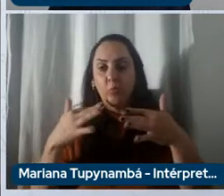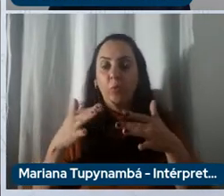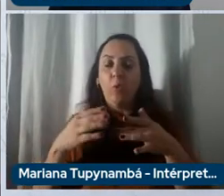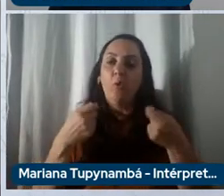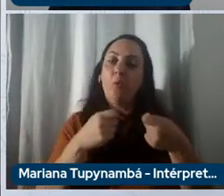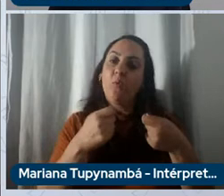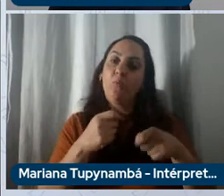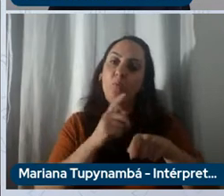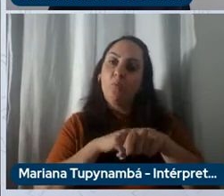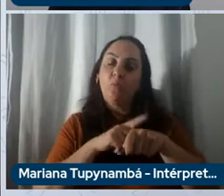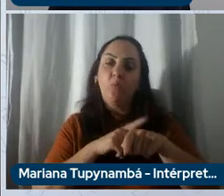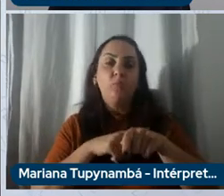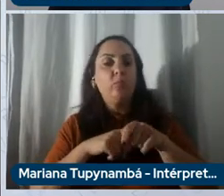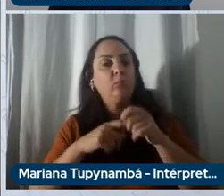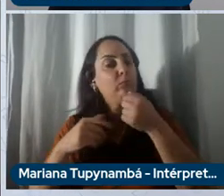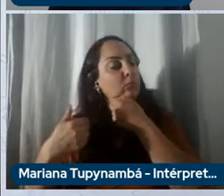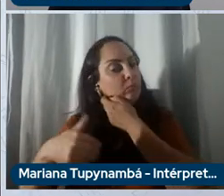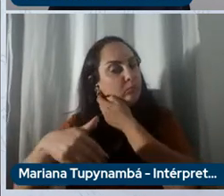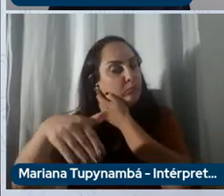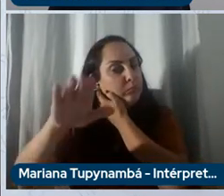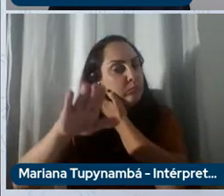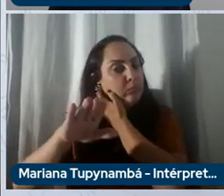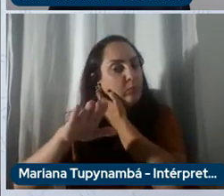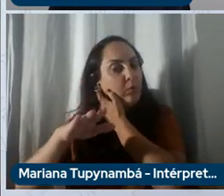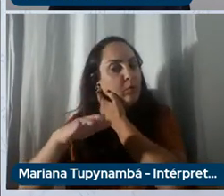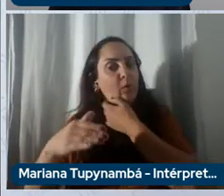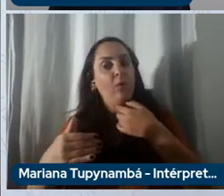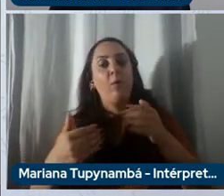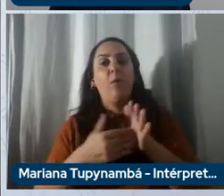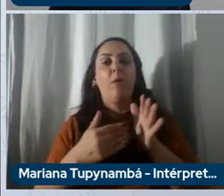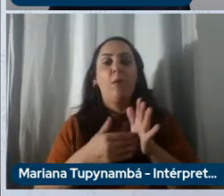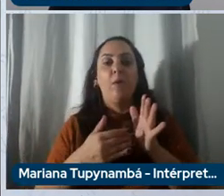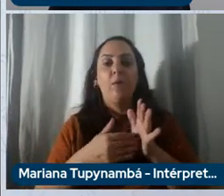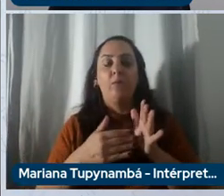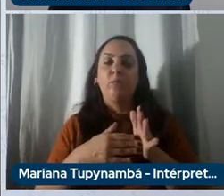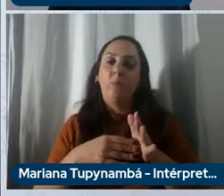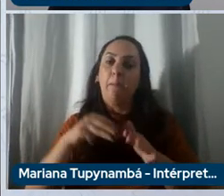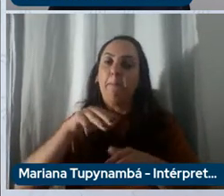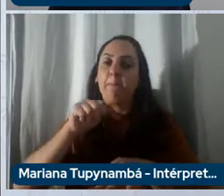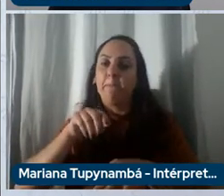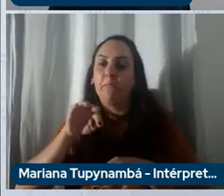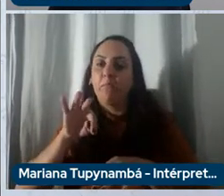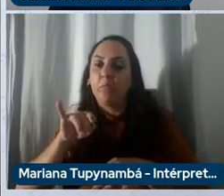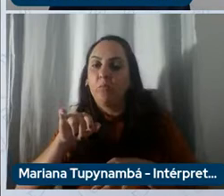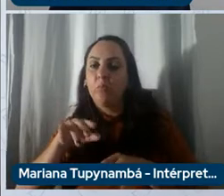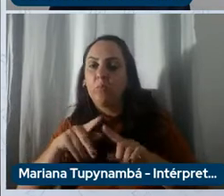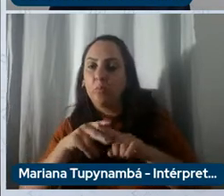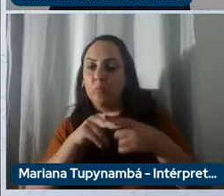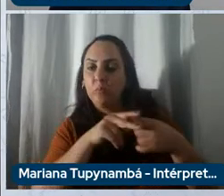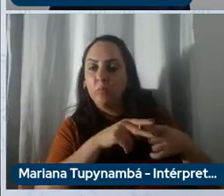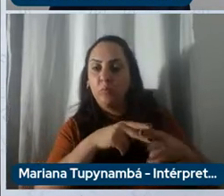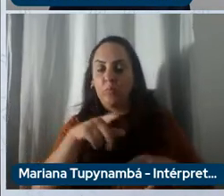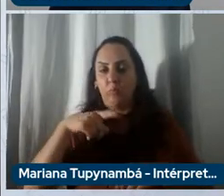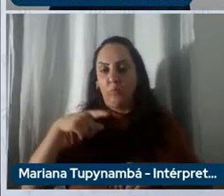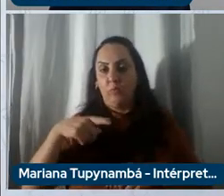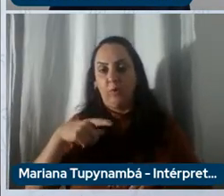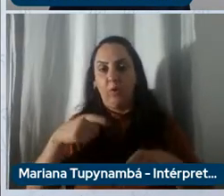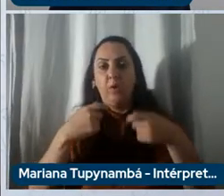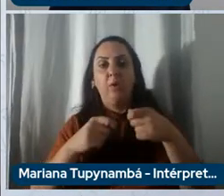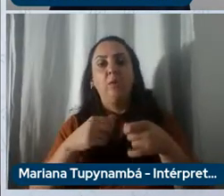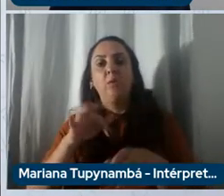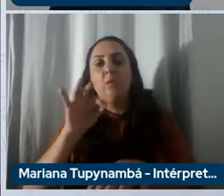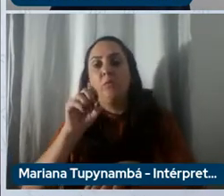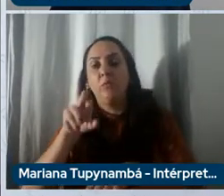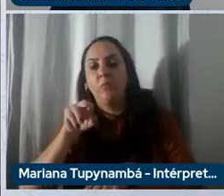muito tempo através de manutenção autônoma ou profissional como falamos precisamos de fornecedores e para os